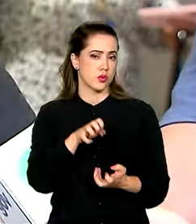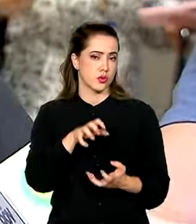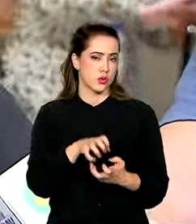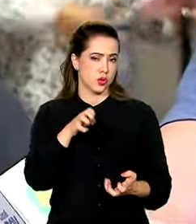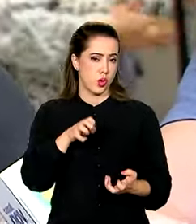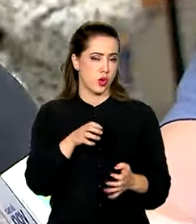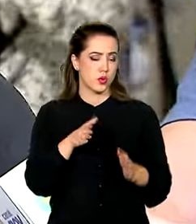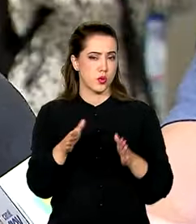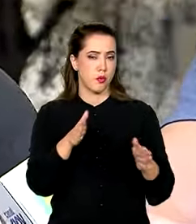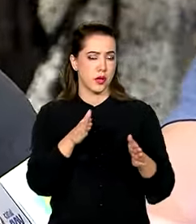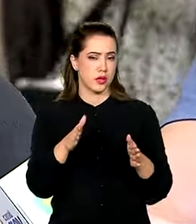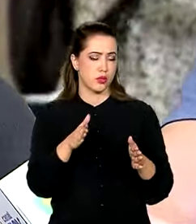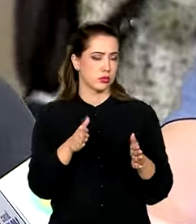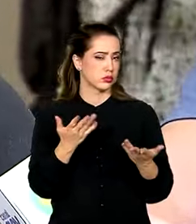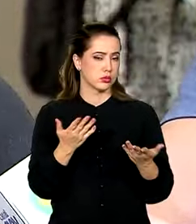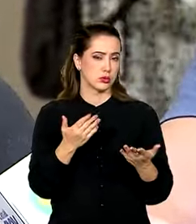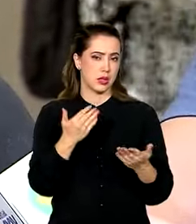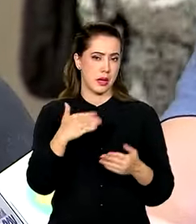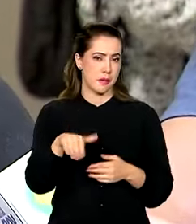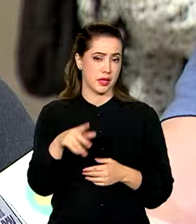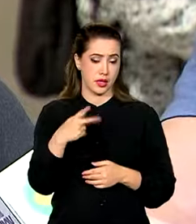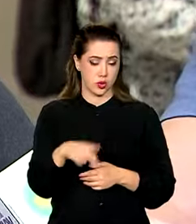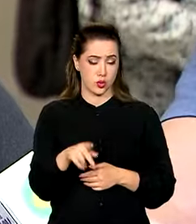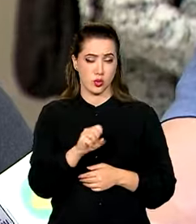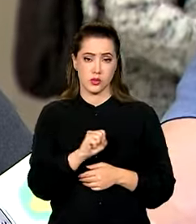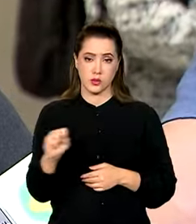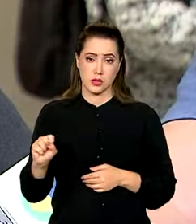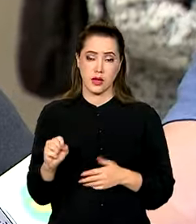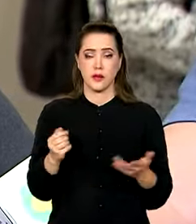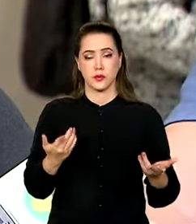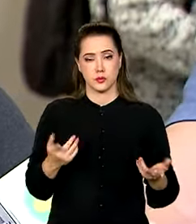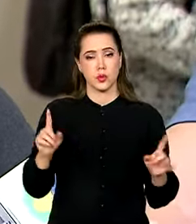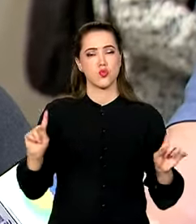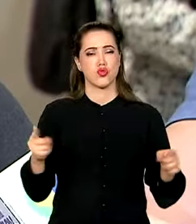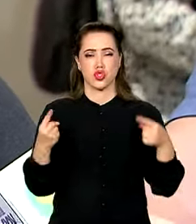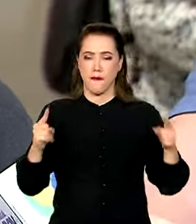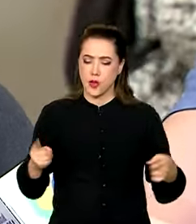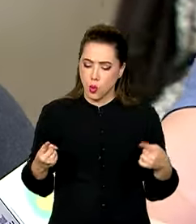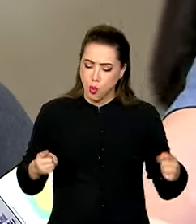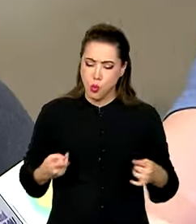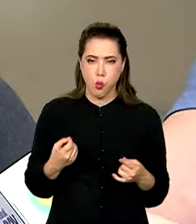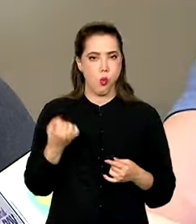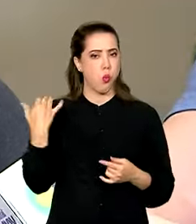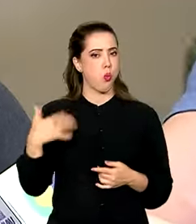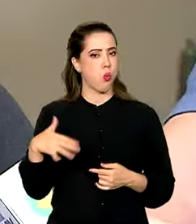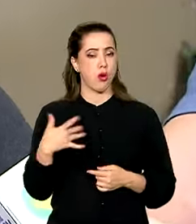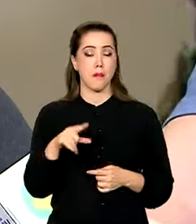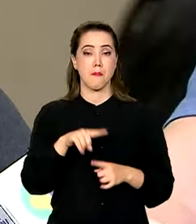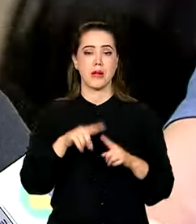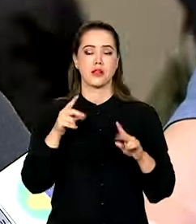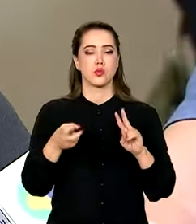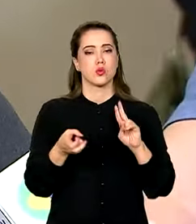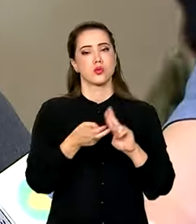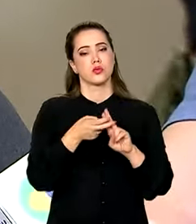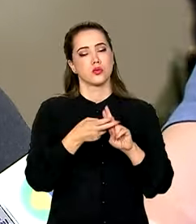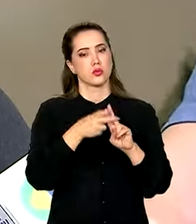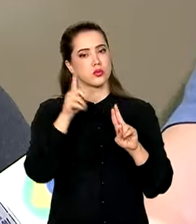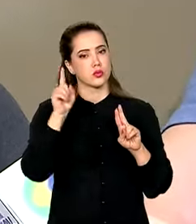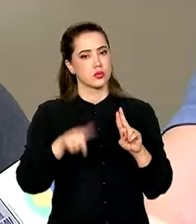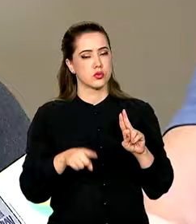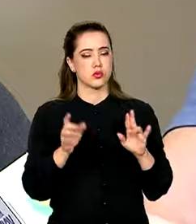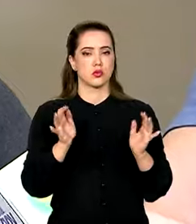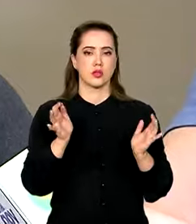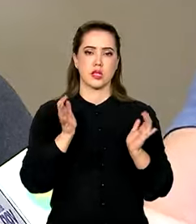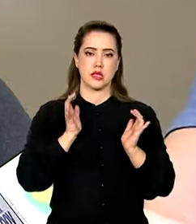ainda na metade deste nosso século. Então, desafios são imensos, mas o SUS é o